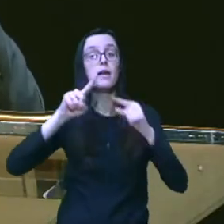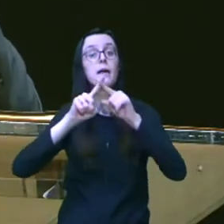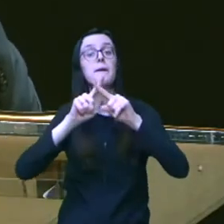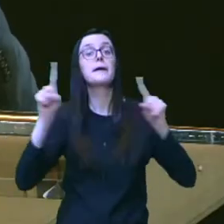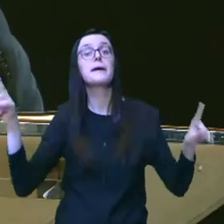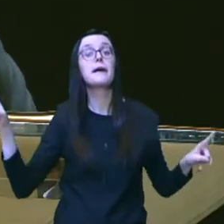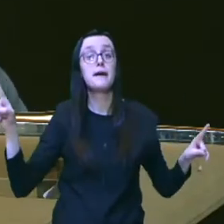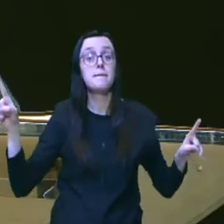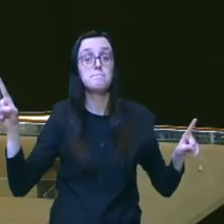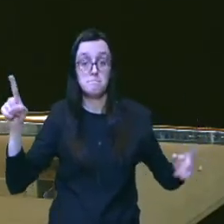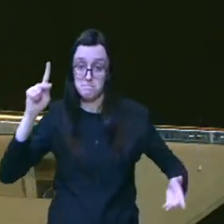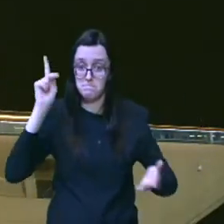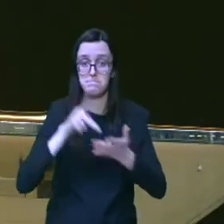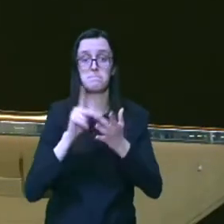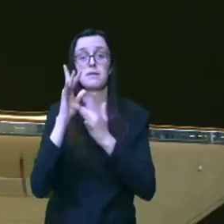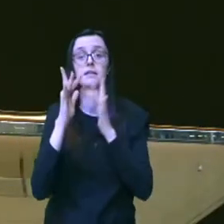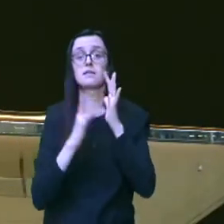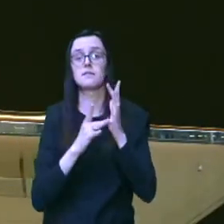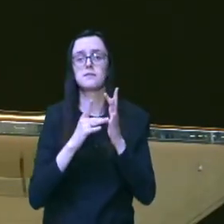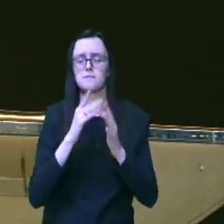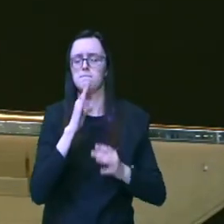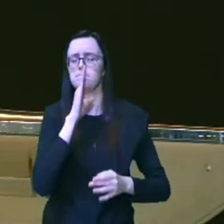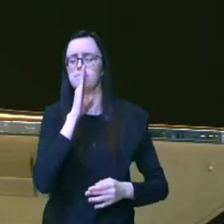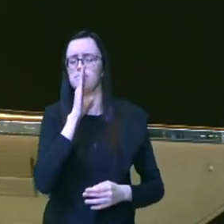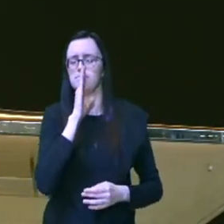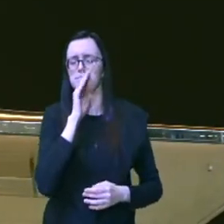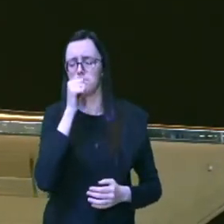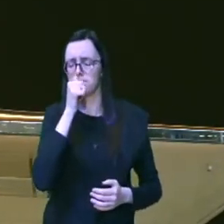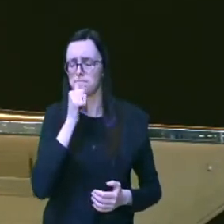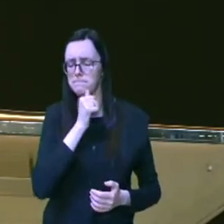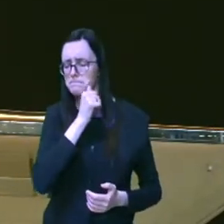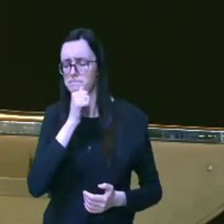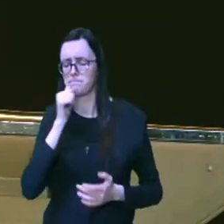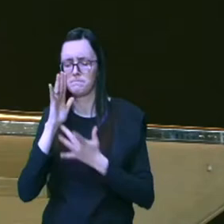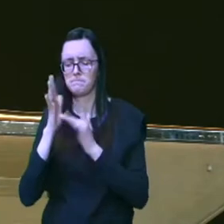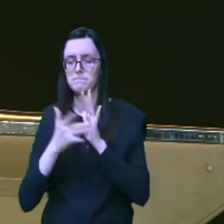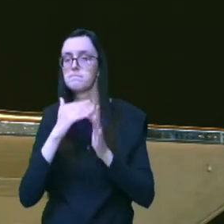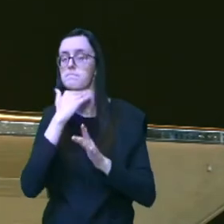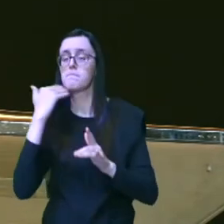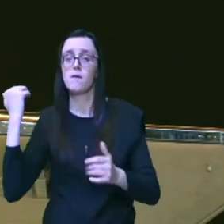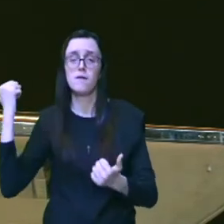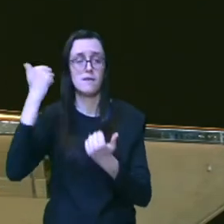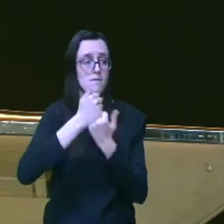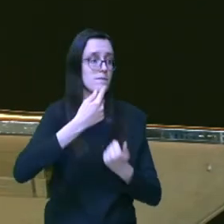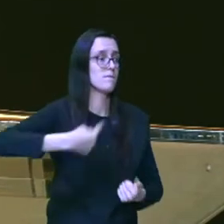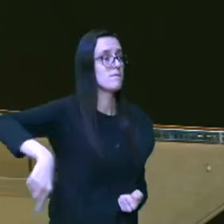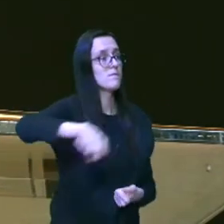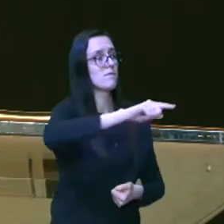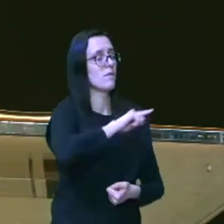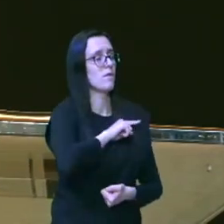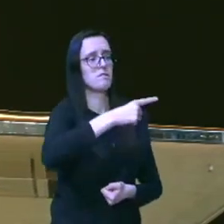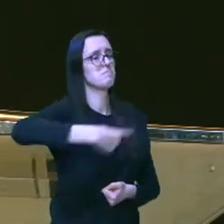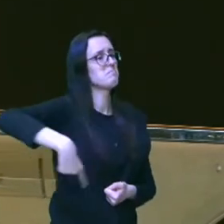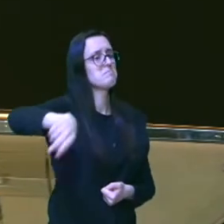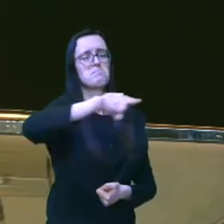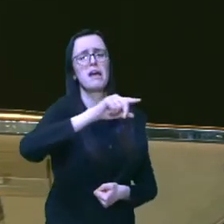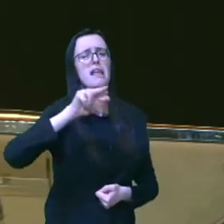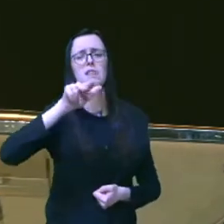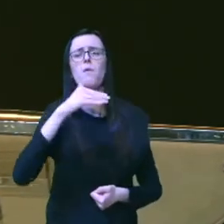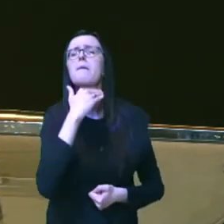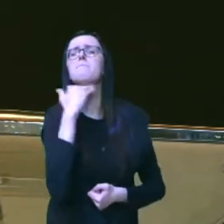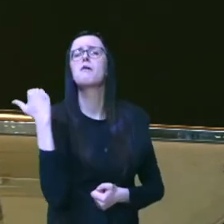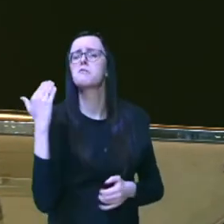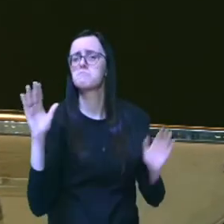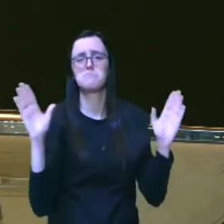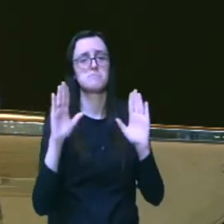do sacrifício real de Jesus Ele morreu e deu a vida por nós o nosso sacrifício não tem mais a ver com morte